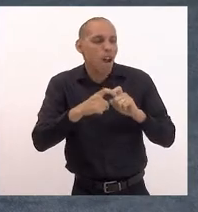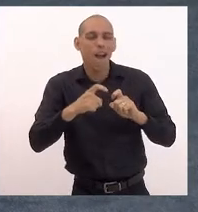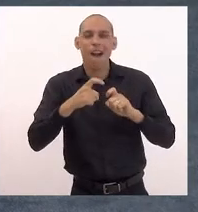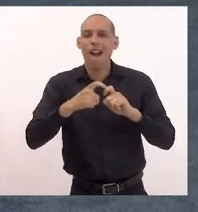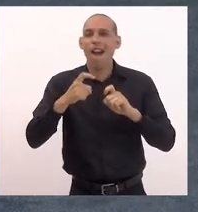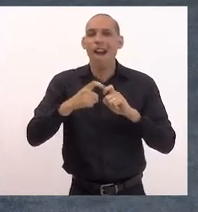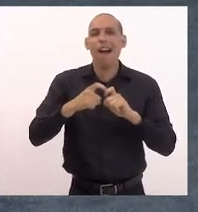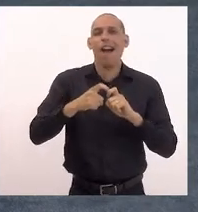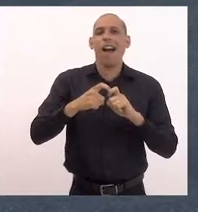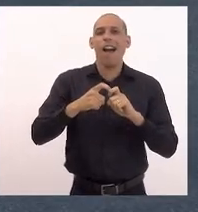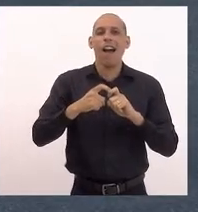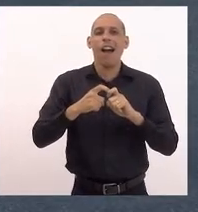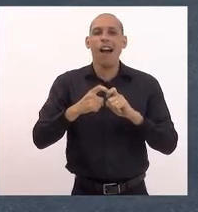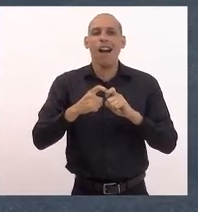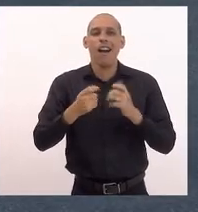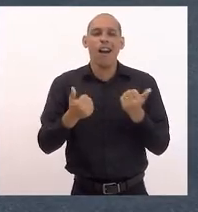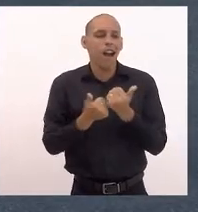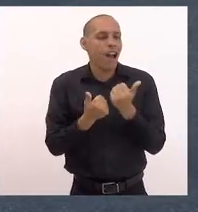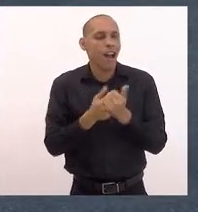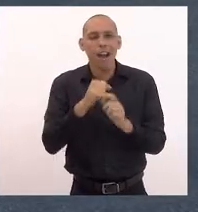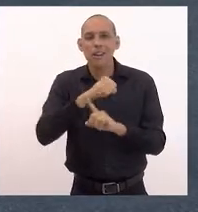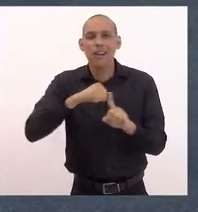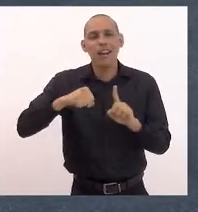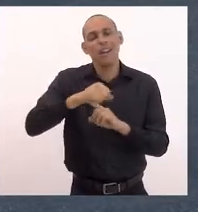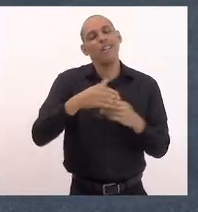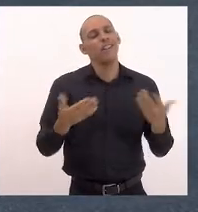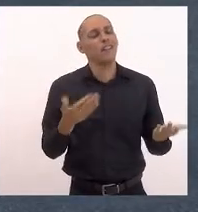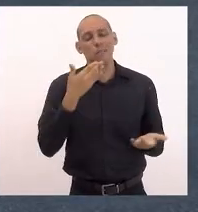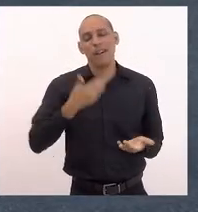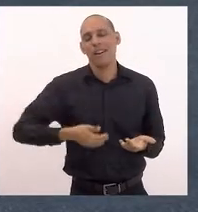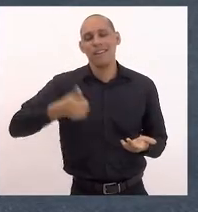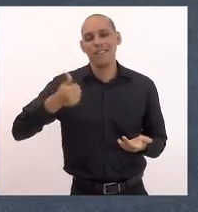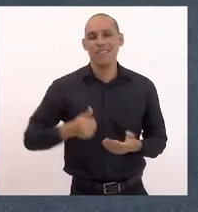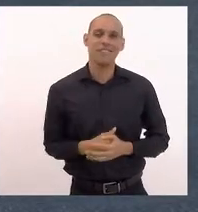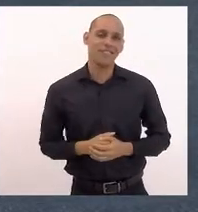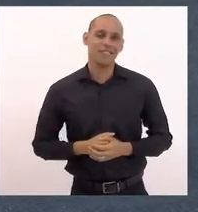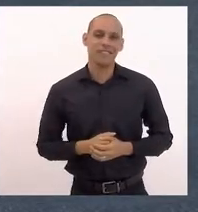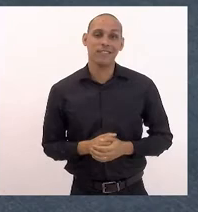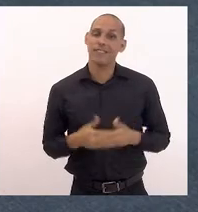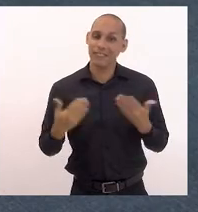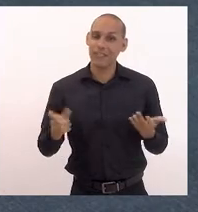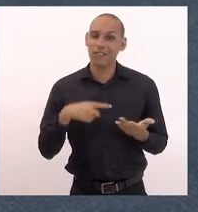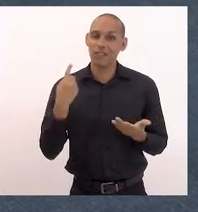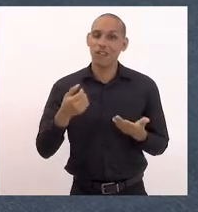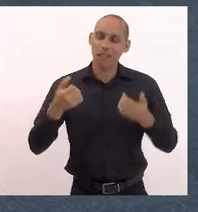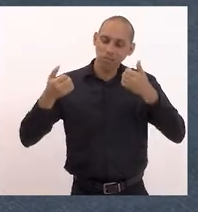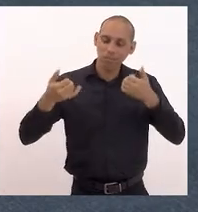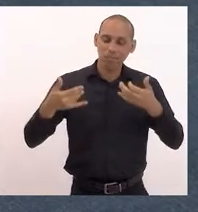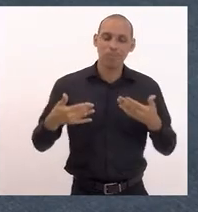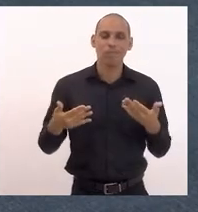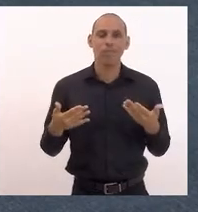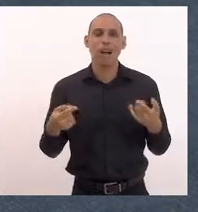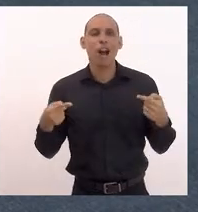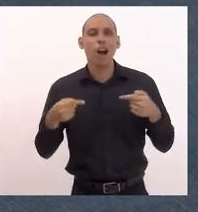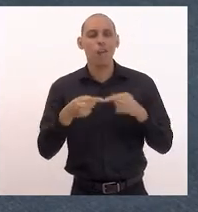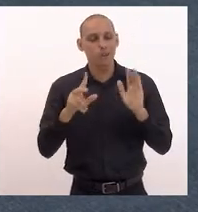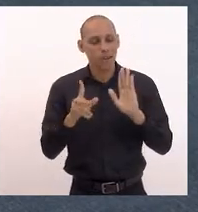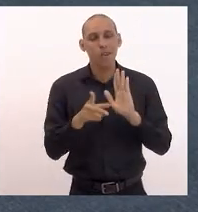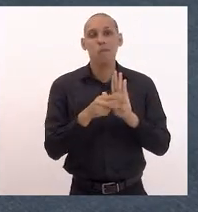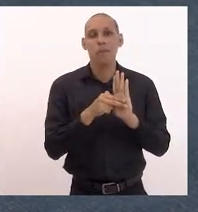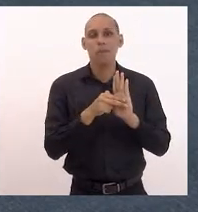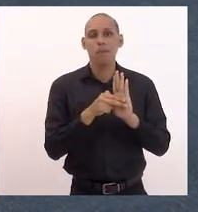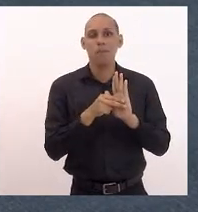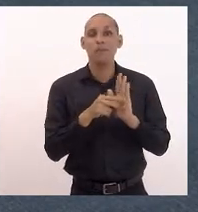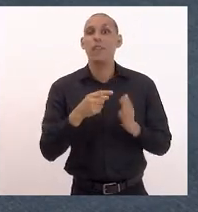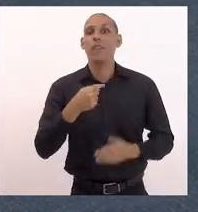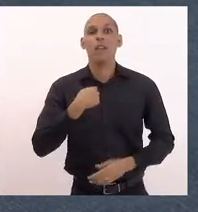com assistentes sociais, nossa, é tudo. Então, estamos dando parecer às emendas, e